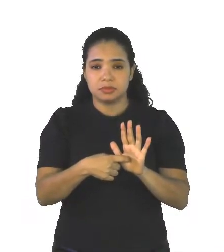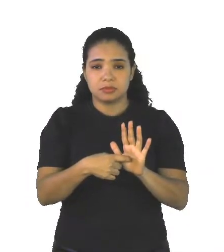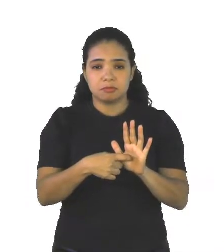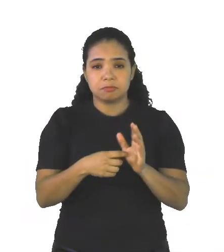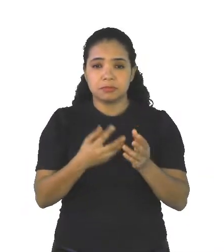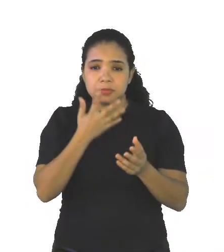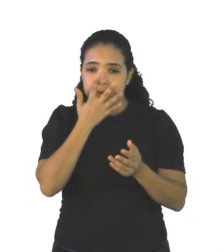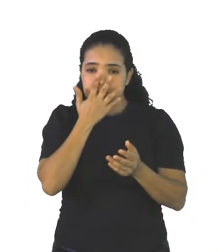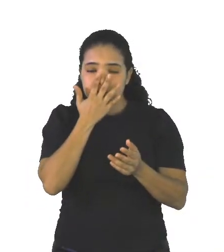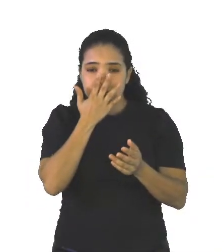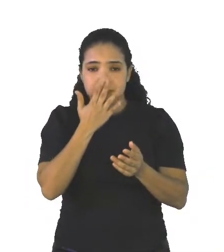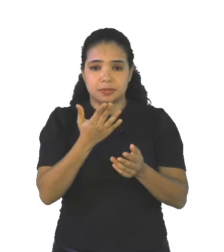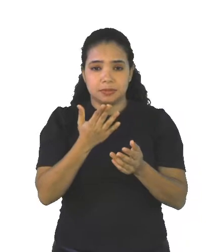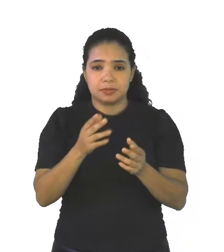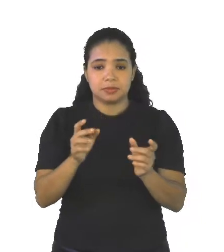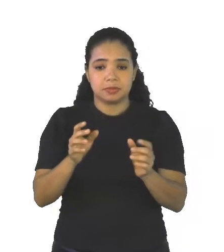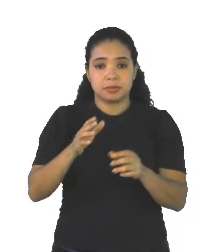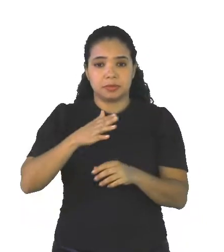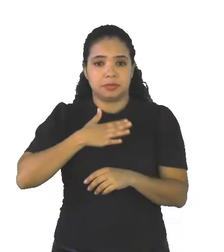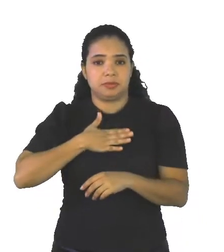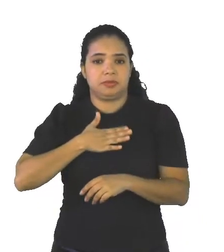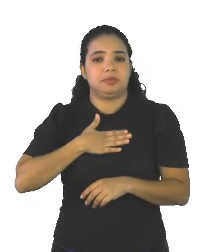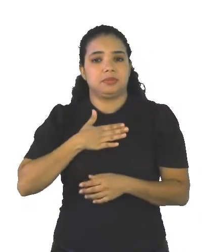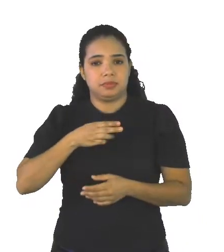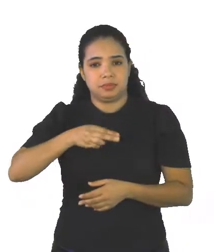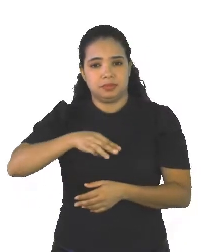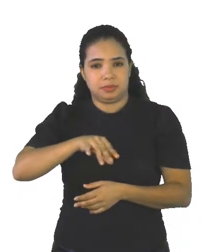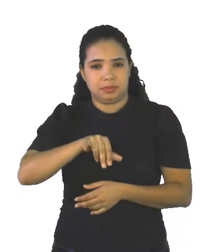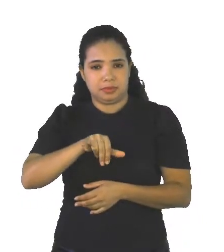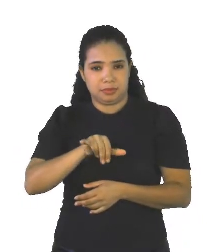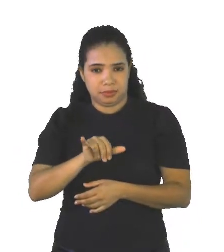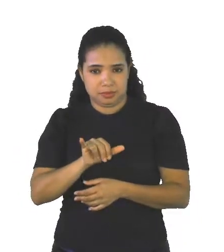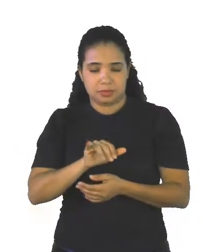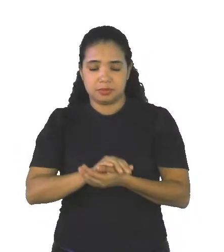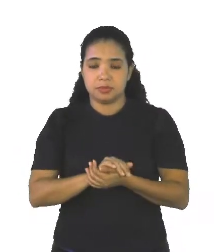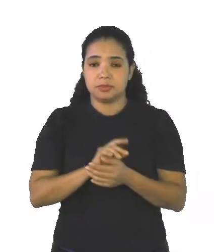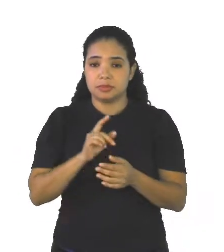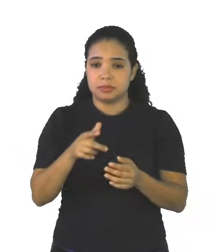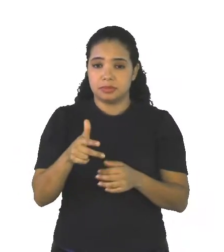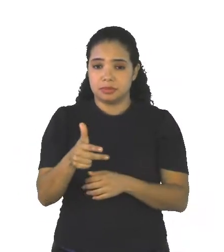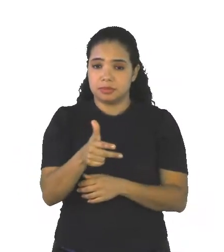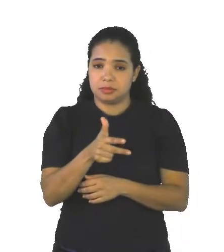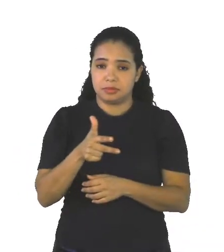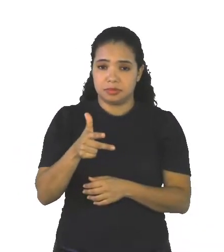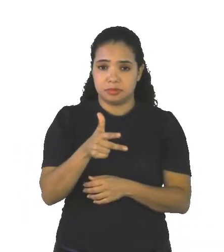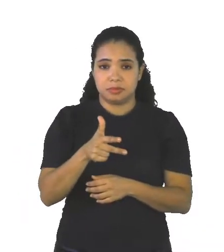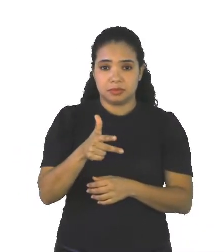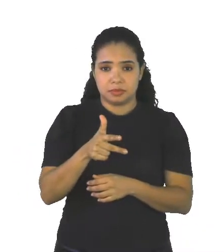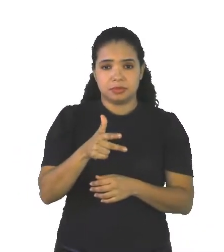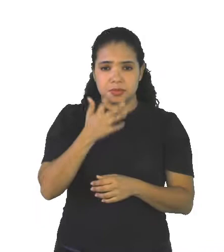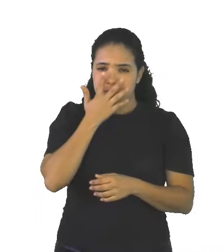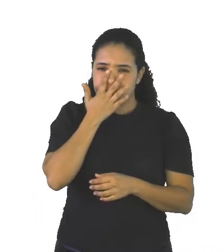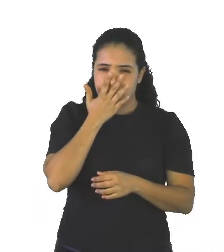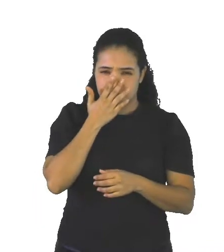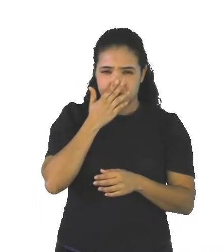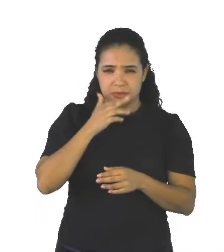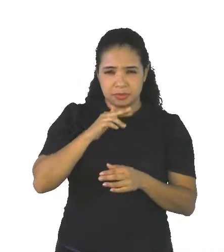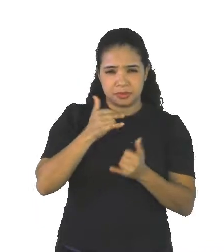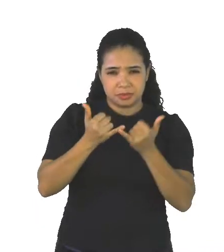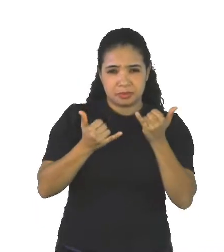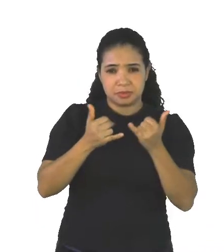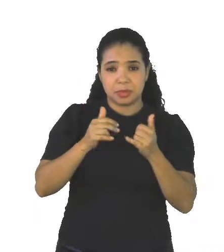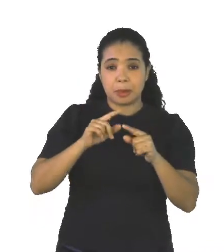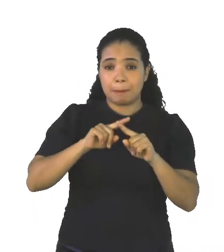Embora seja frequente entendê-los como pronomes, eles não os são, uma vez que não